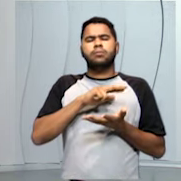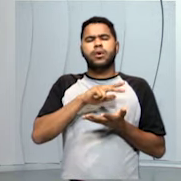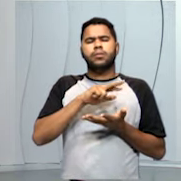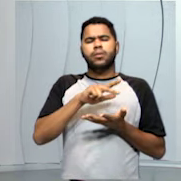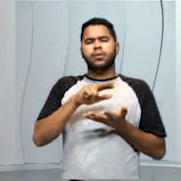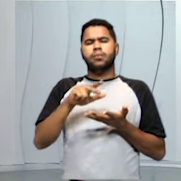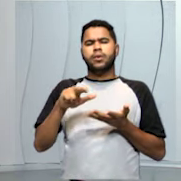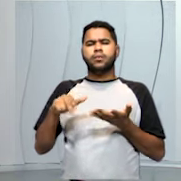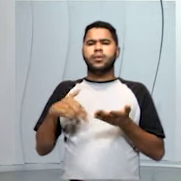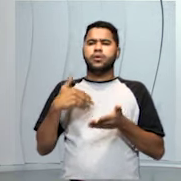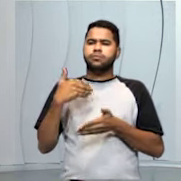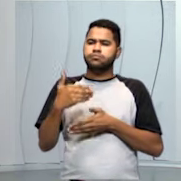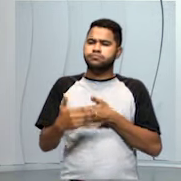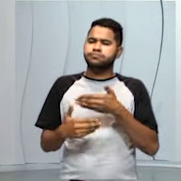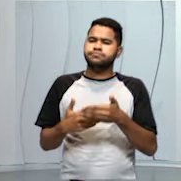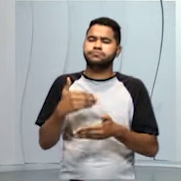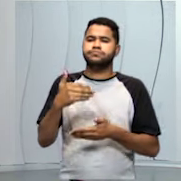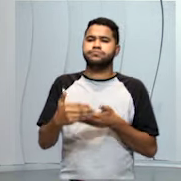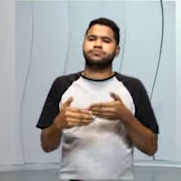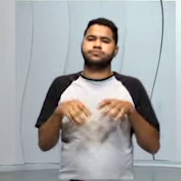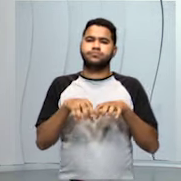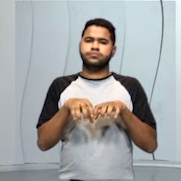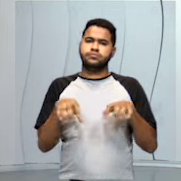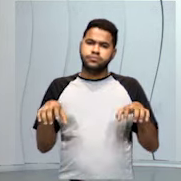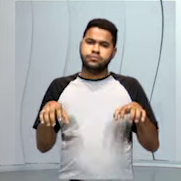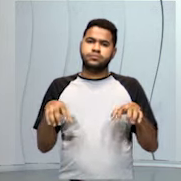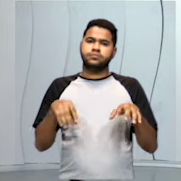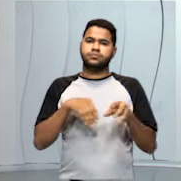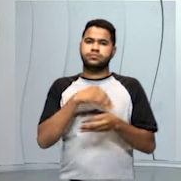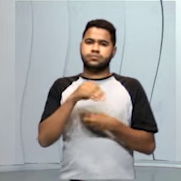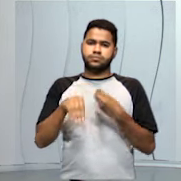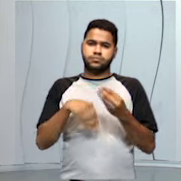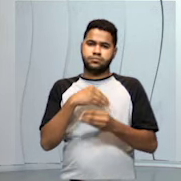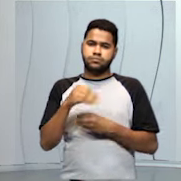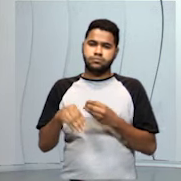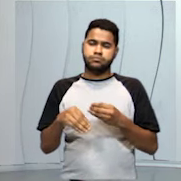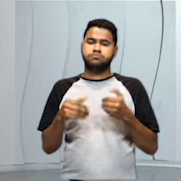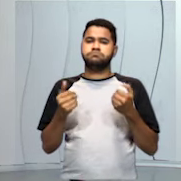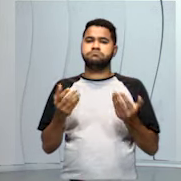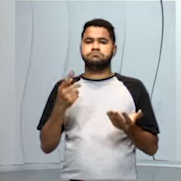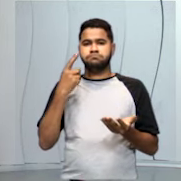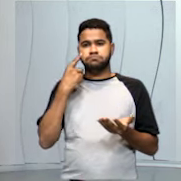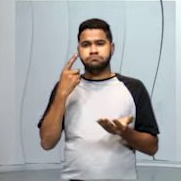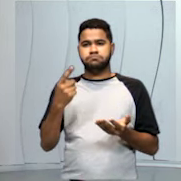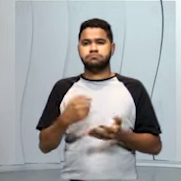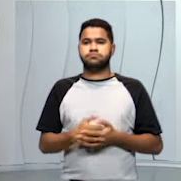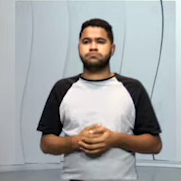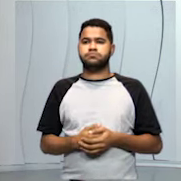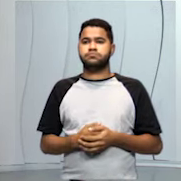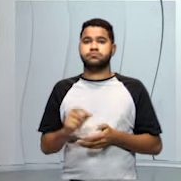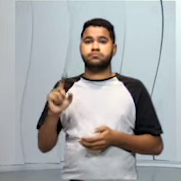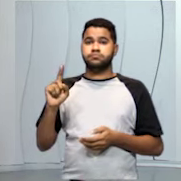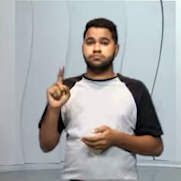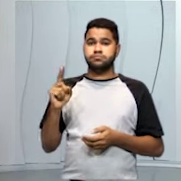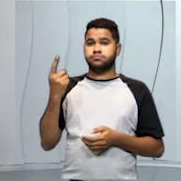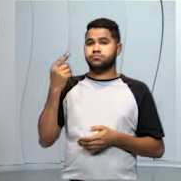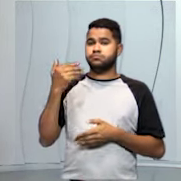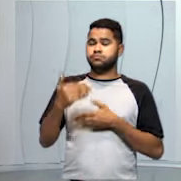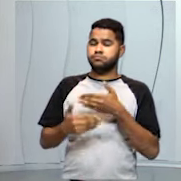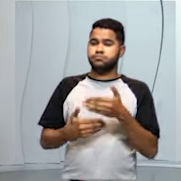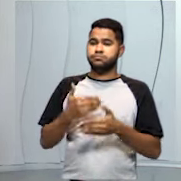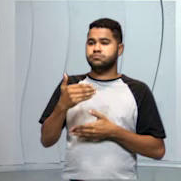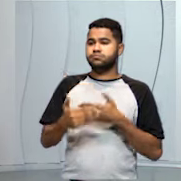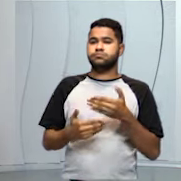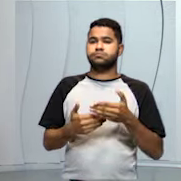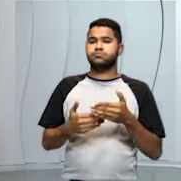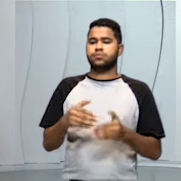processos de separação, de mistura. Então, vamos ver. O primeiro processo é